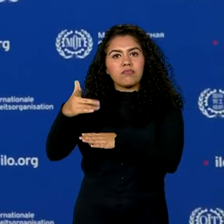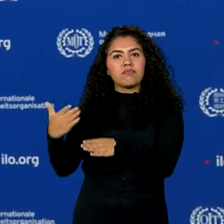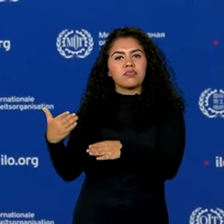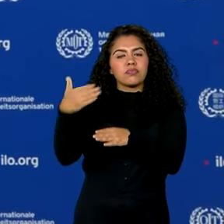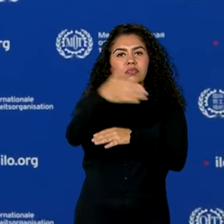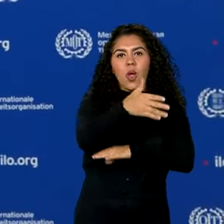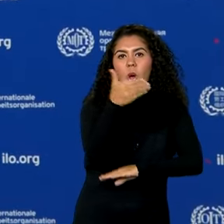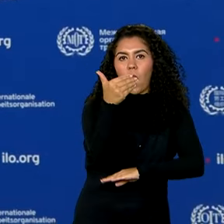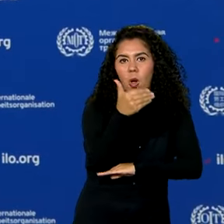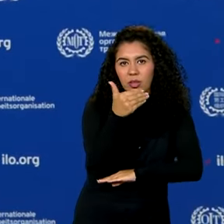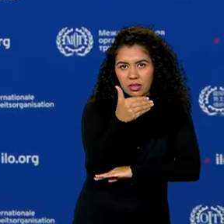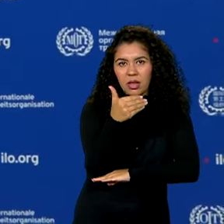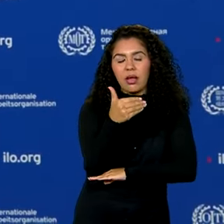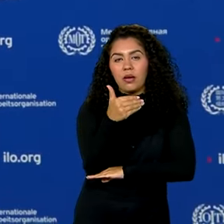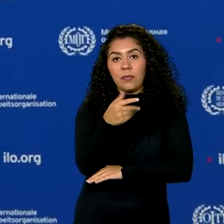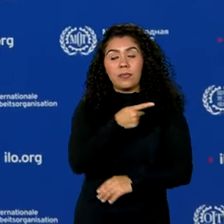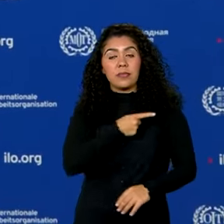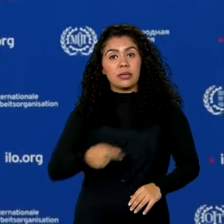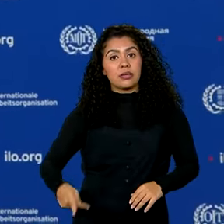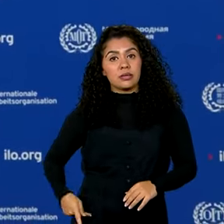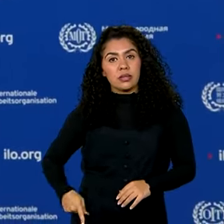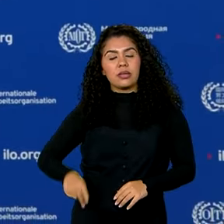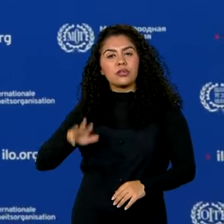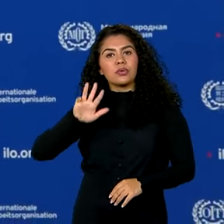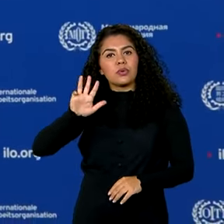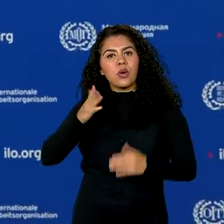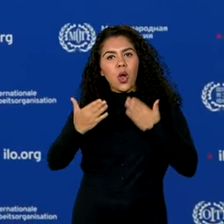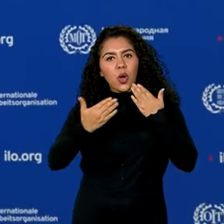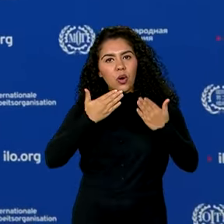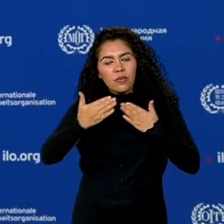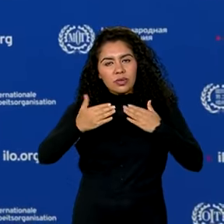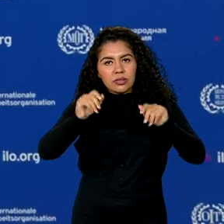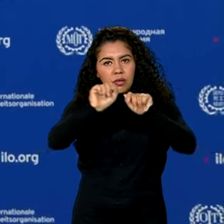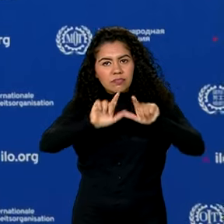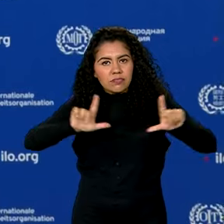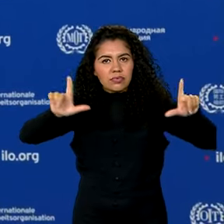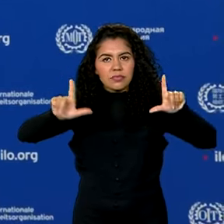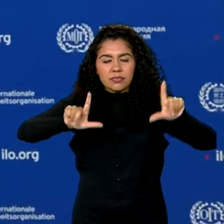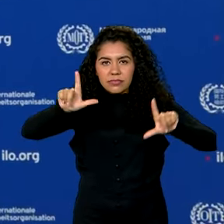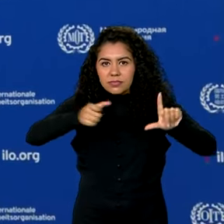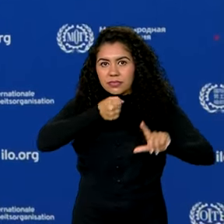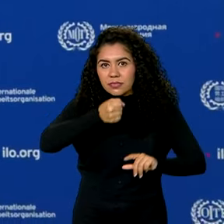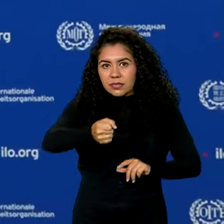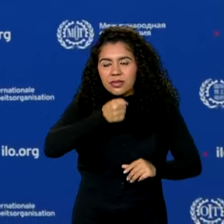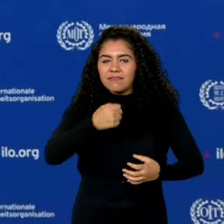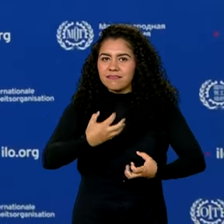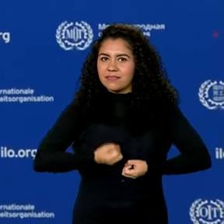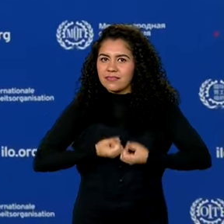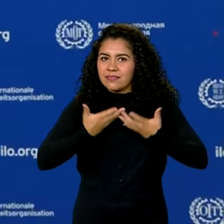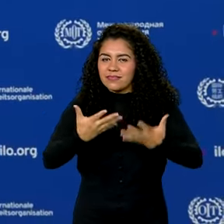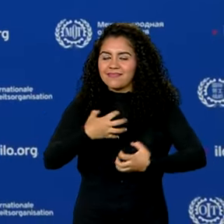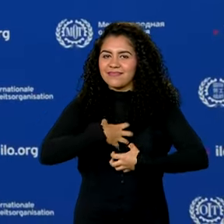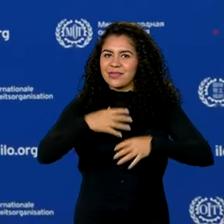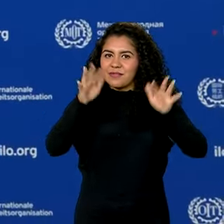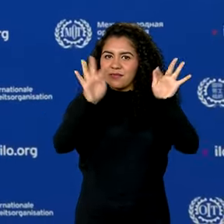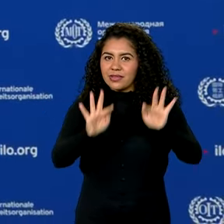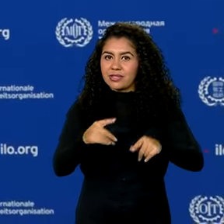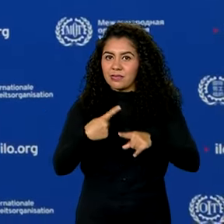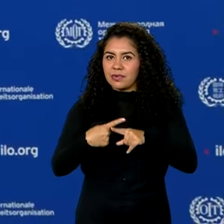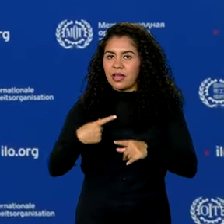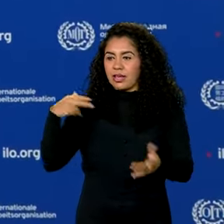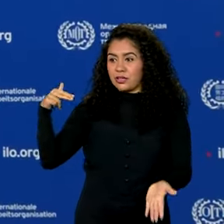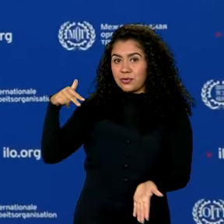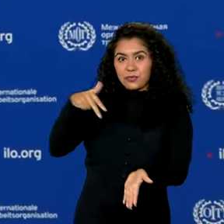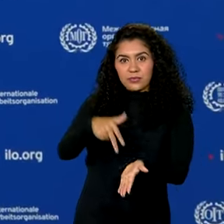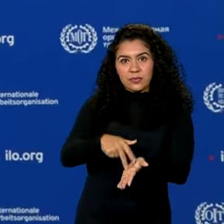está hospedado, o presidente Lula conversou com a imprensa e disse que está feliz por estar na cidade e